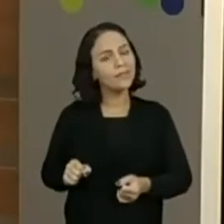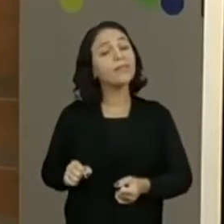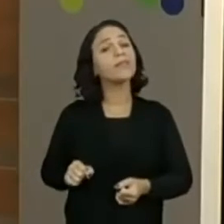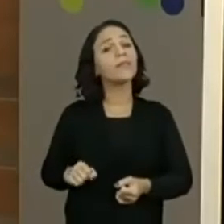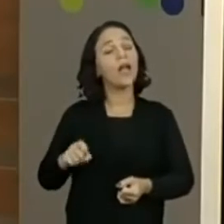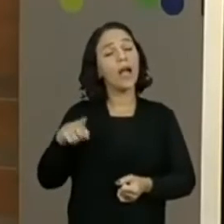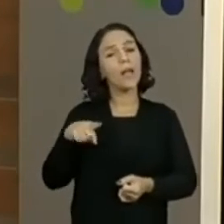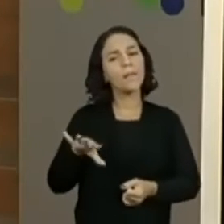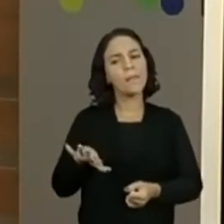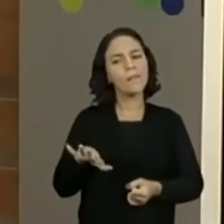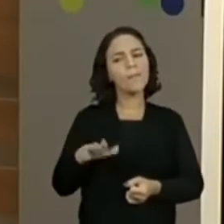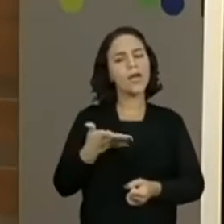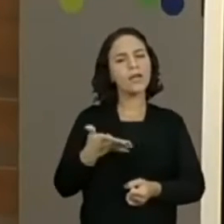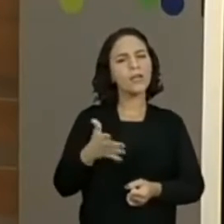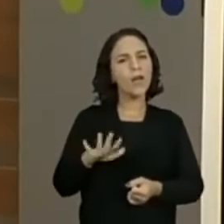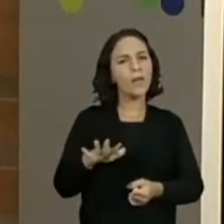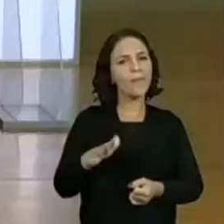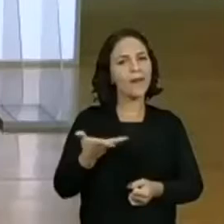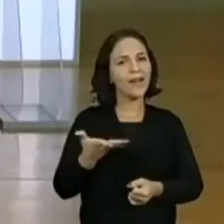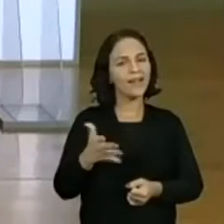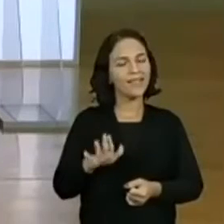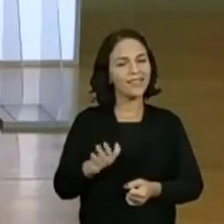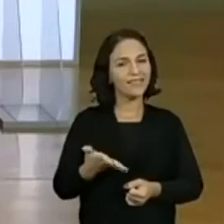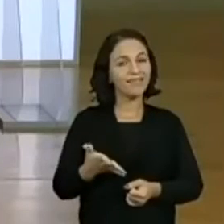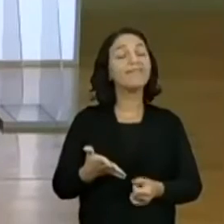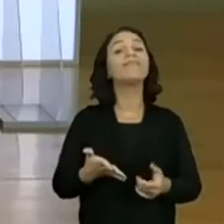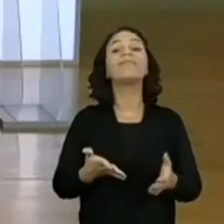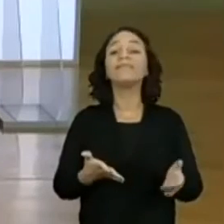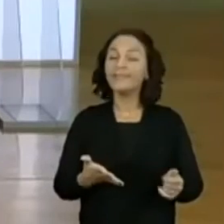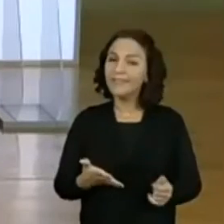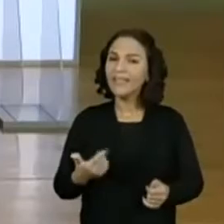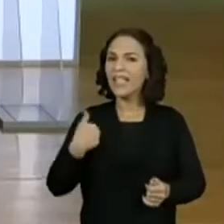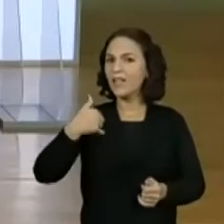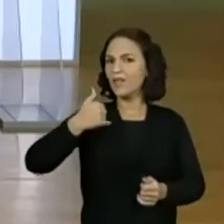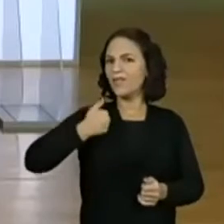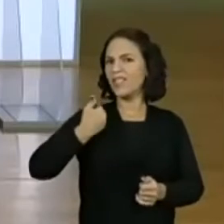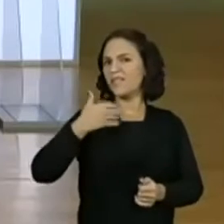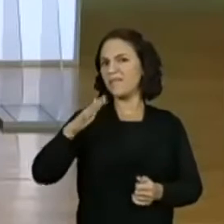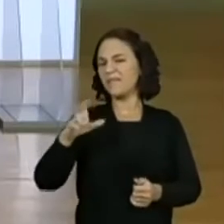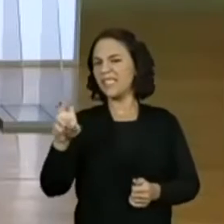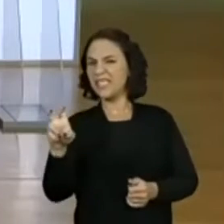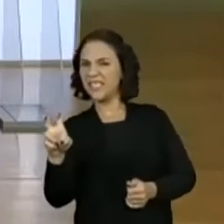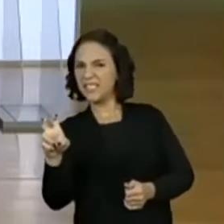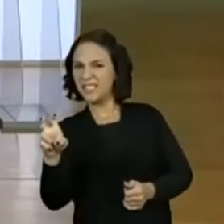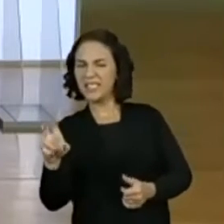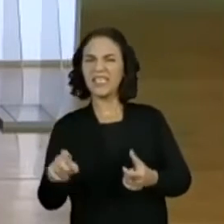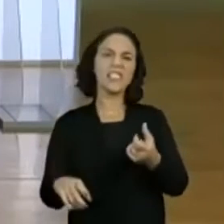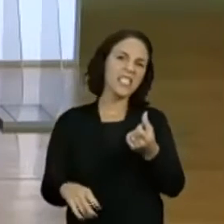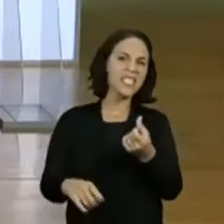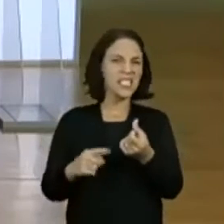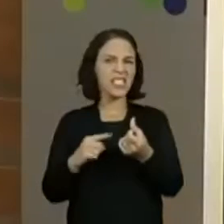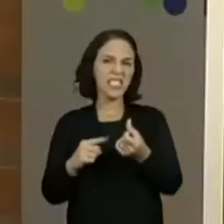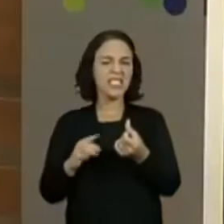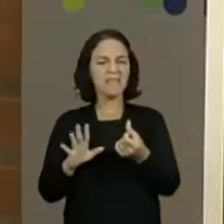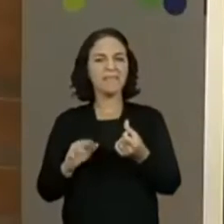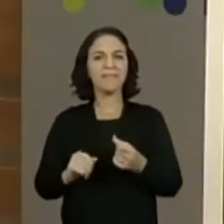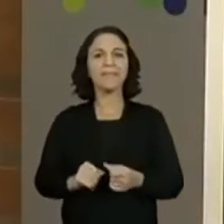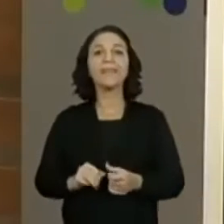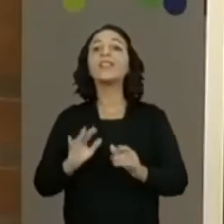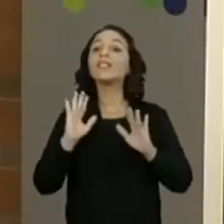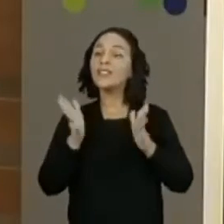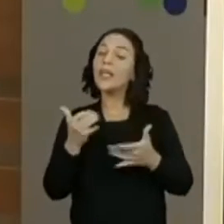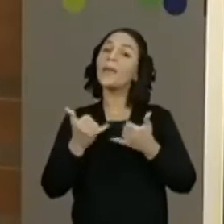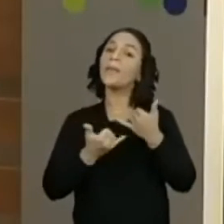estimativa. E sabe, professora Joyce, eu tinha por volta de 5, 6 anos, 6 anos, e nós já